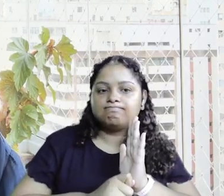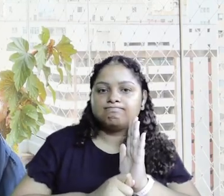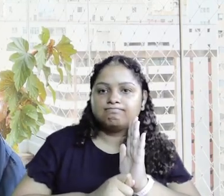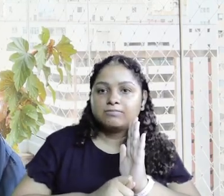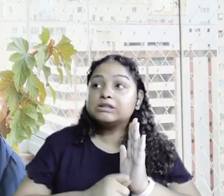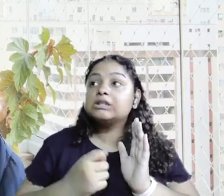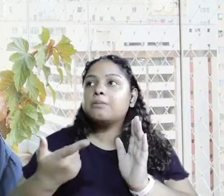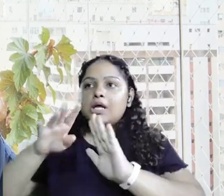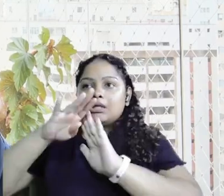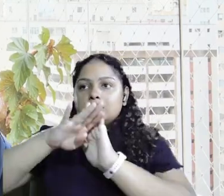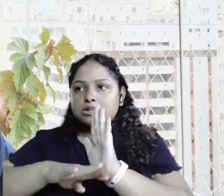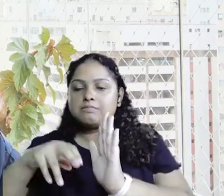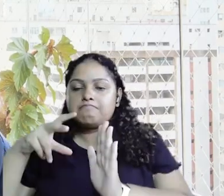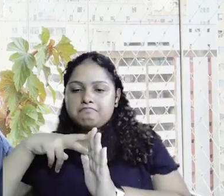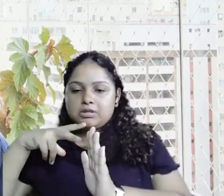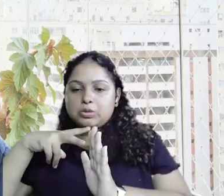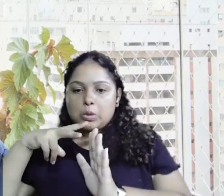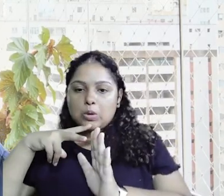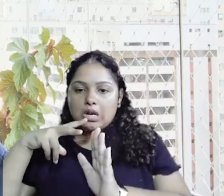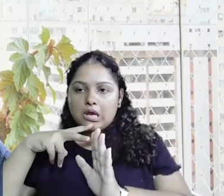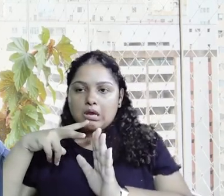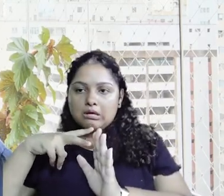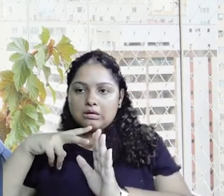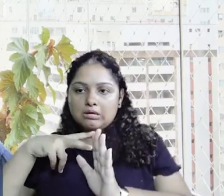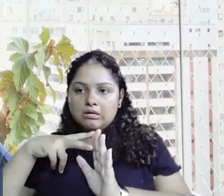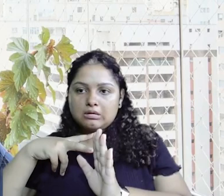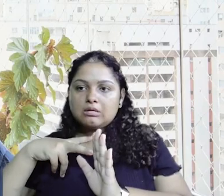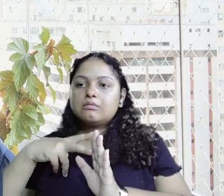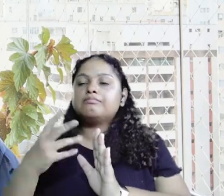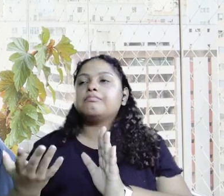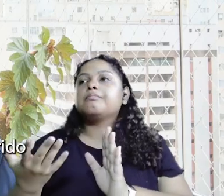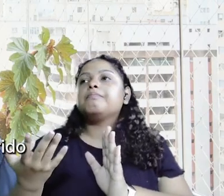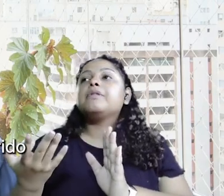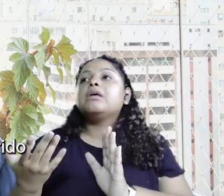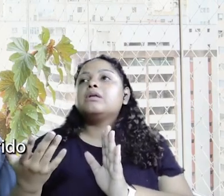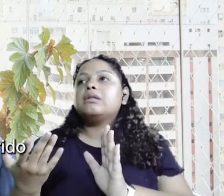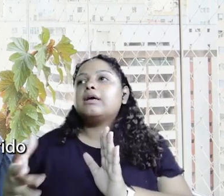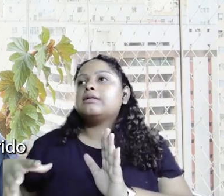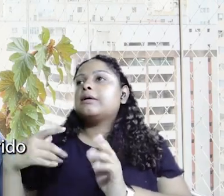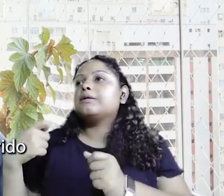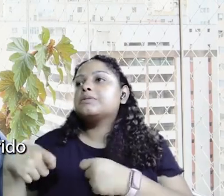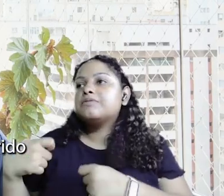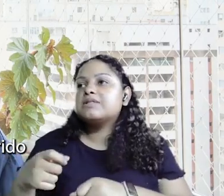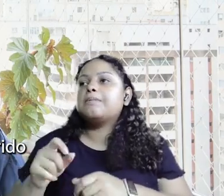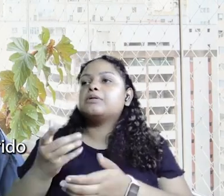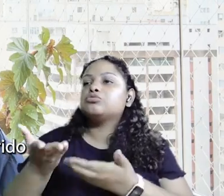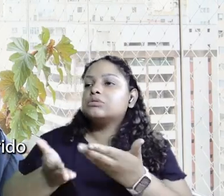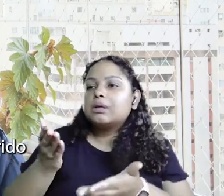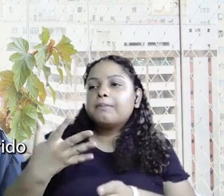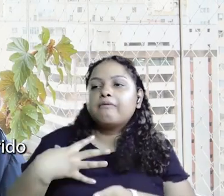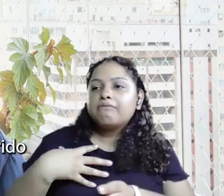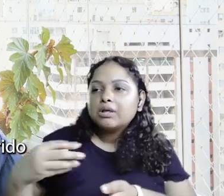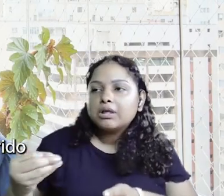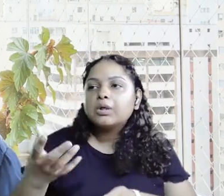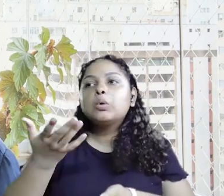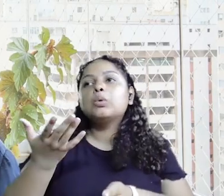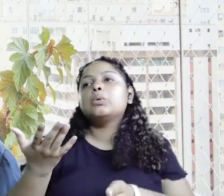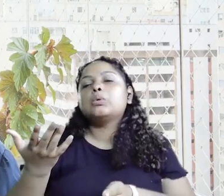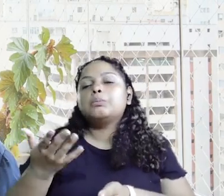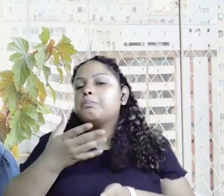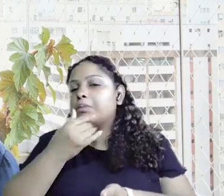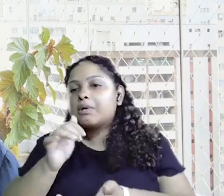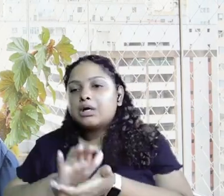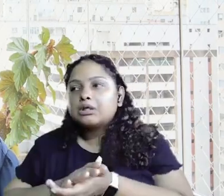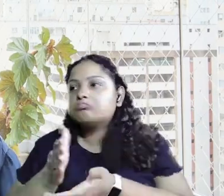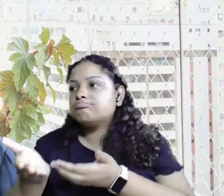eu tenho a lista de coisas pessoais que eu tenho que fazer para mim e para os meus filhos e para o meu marido e coisas que eu tenho que aceitar para os meus